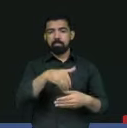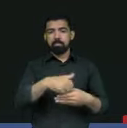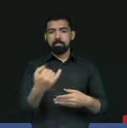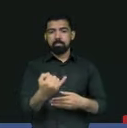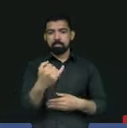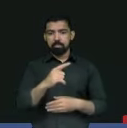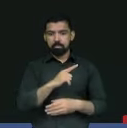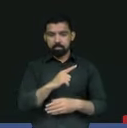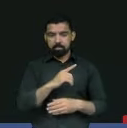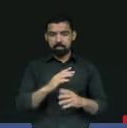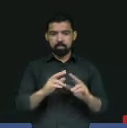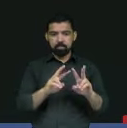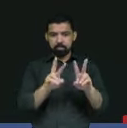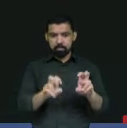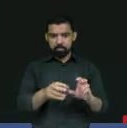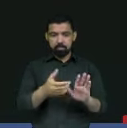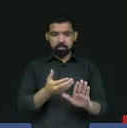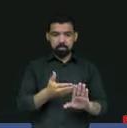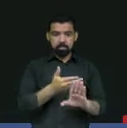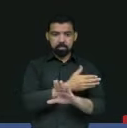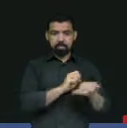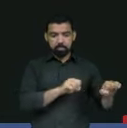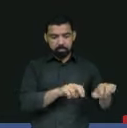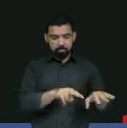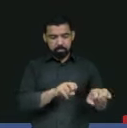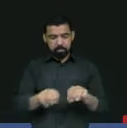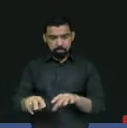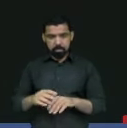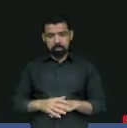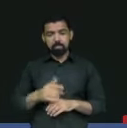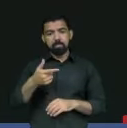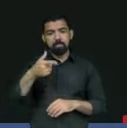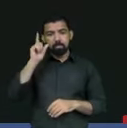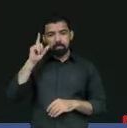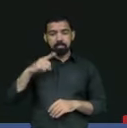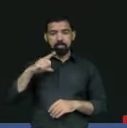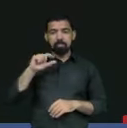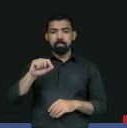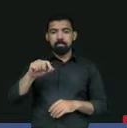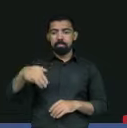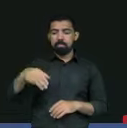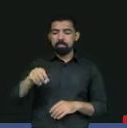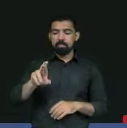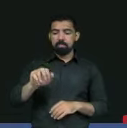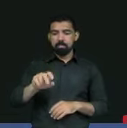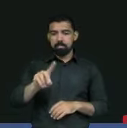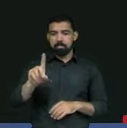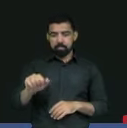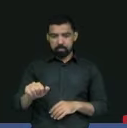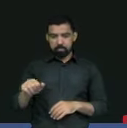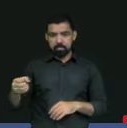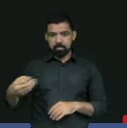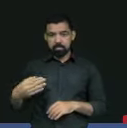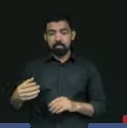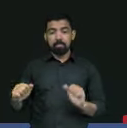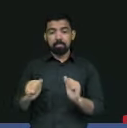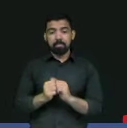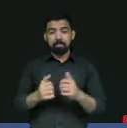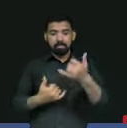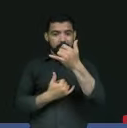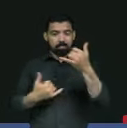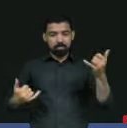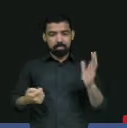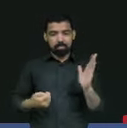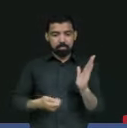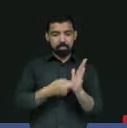nas últimas semanas. Ontem tivemos em Morada Nova, com a governadora Isolda, assinando o